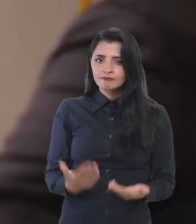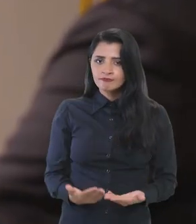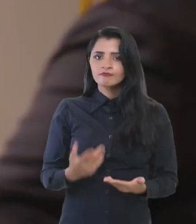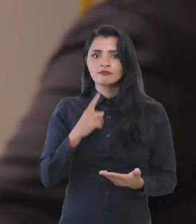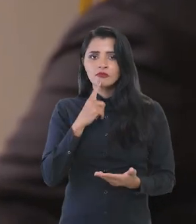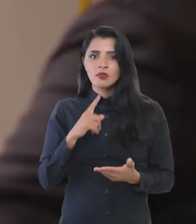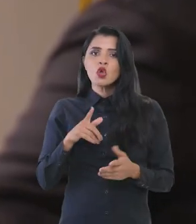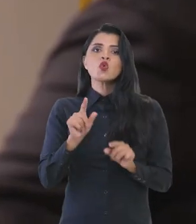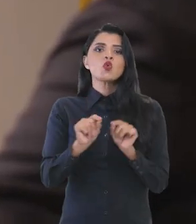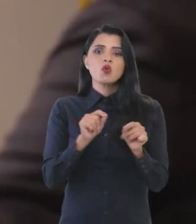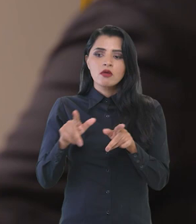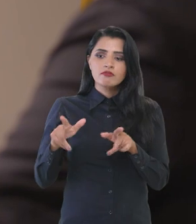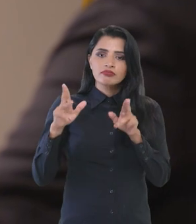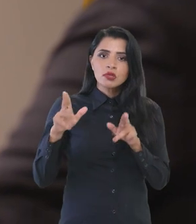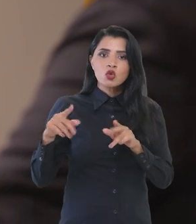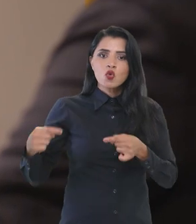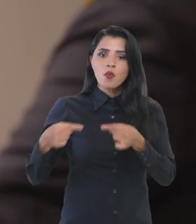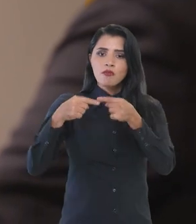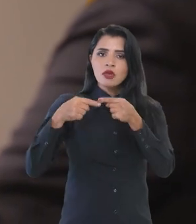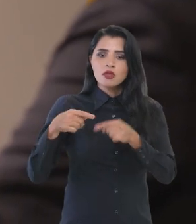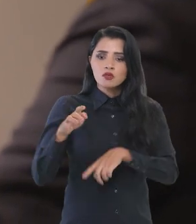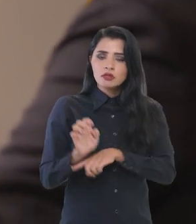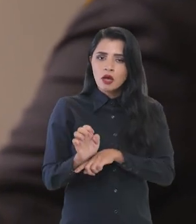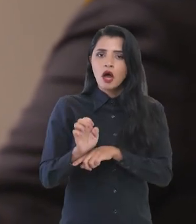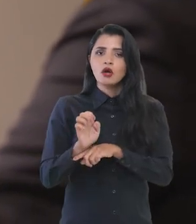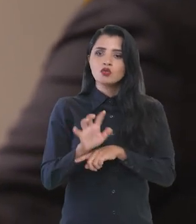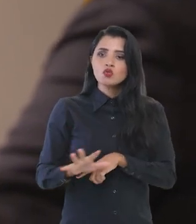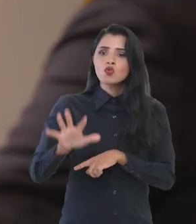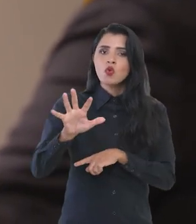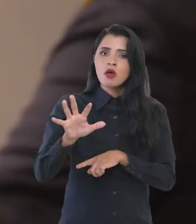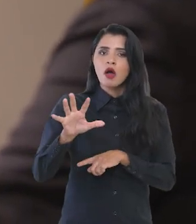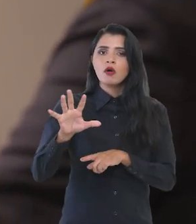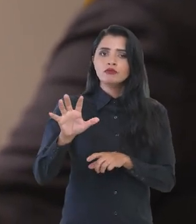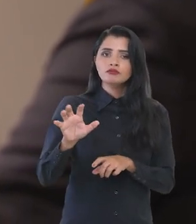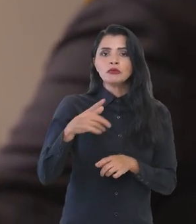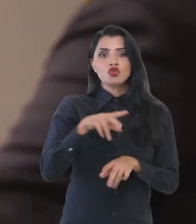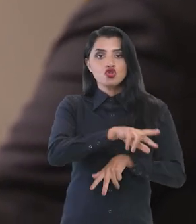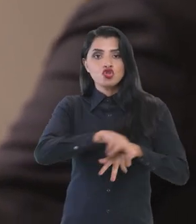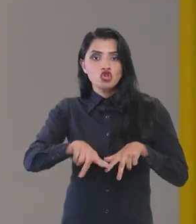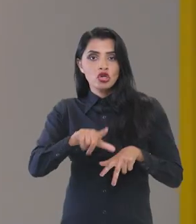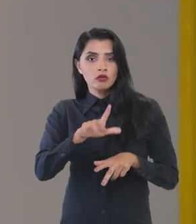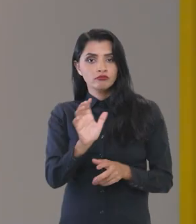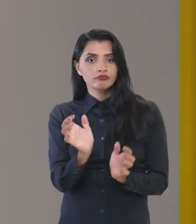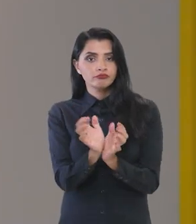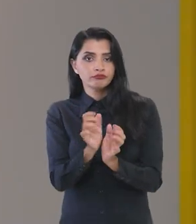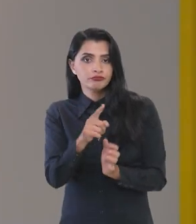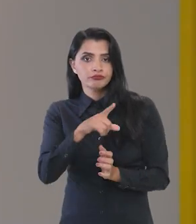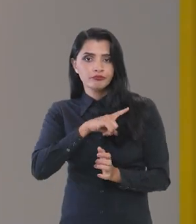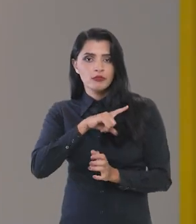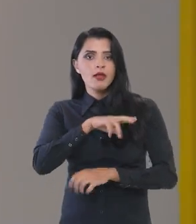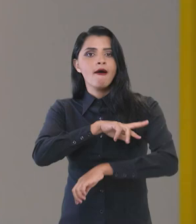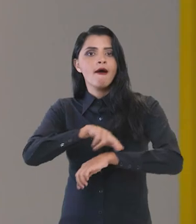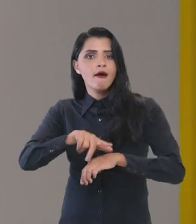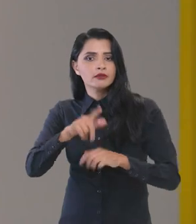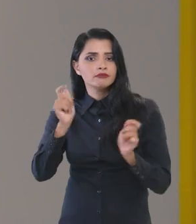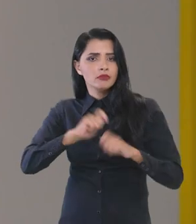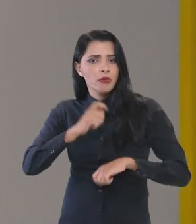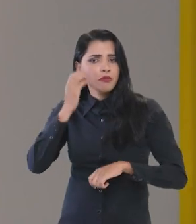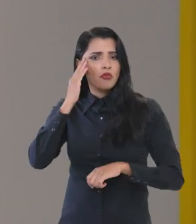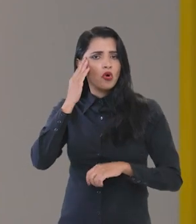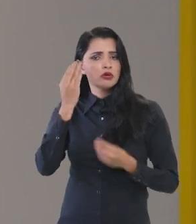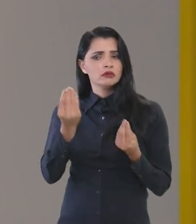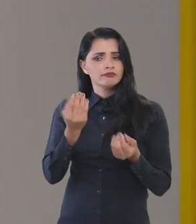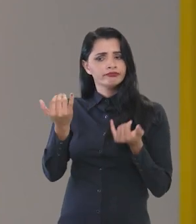com o recorte regional, estadual, de gênero, de classe, de raça, para que a gente